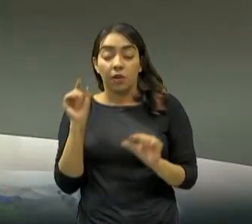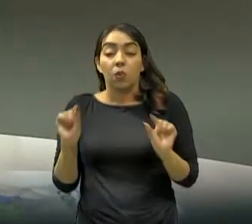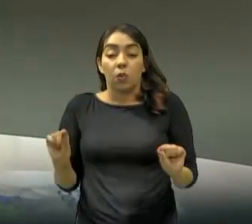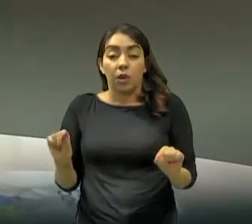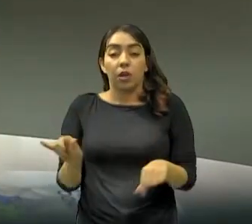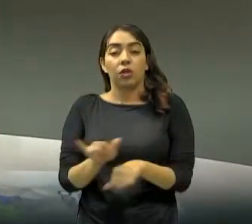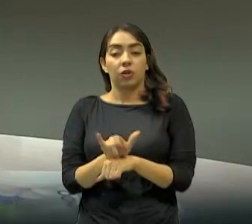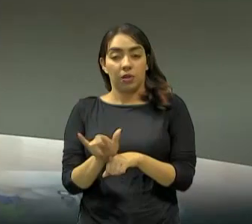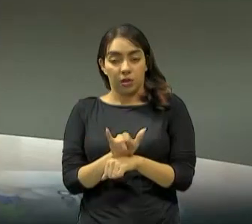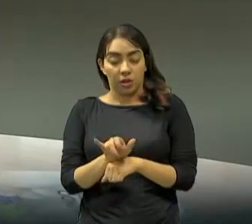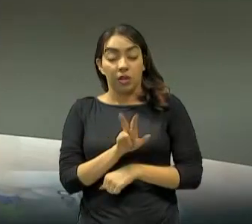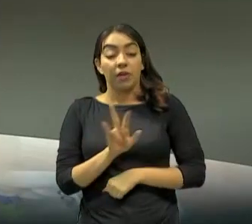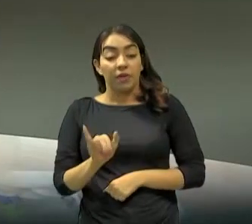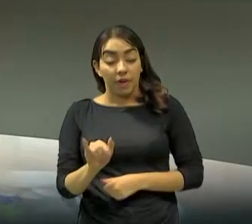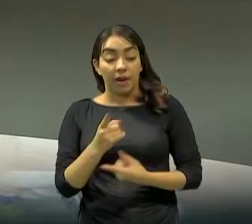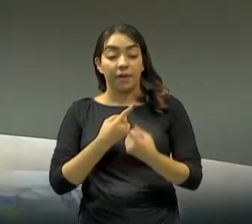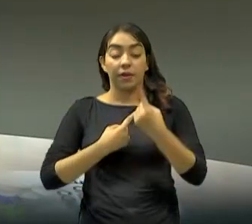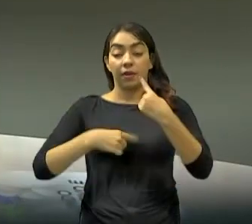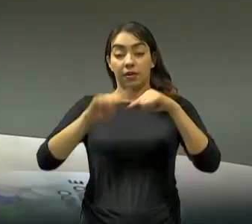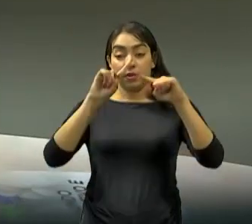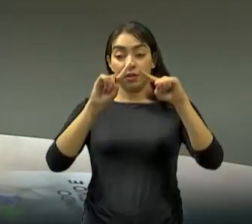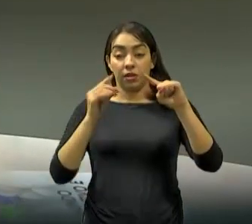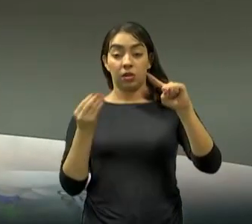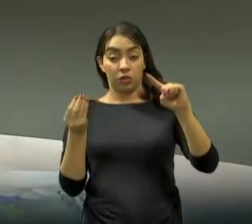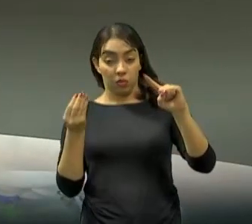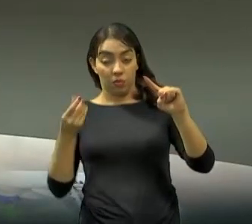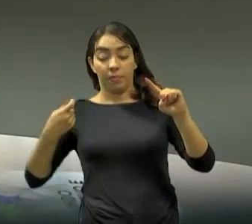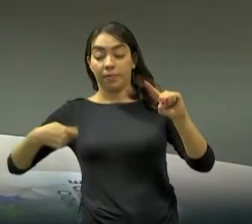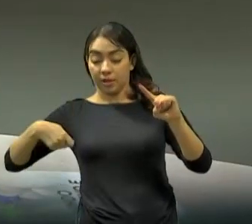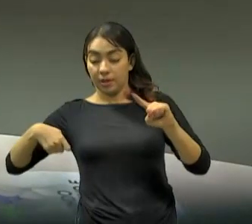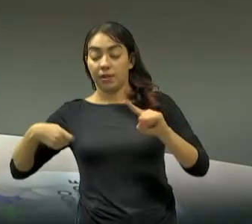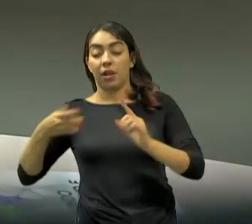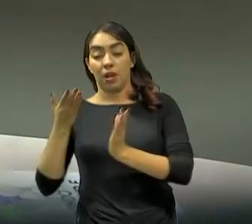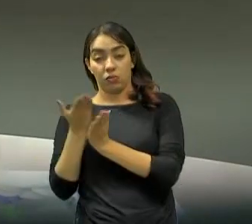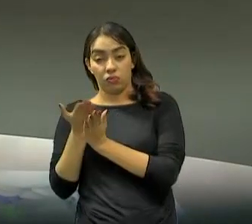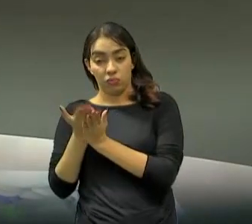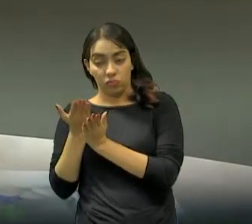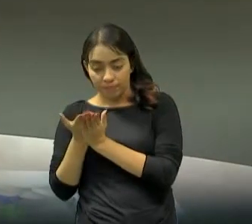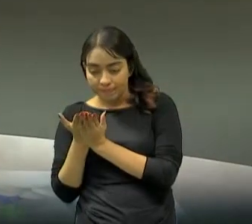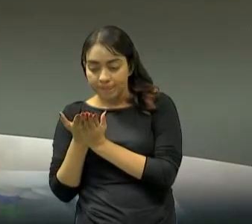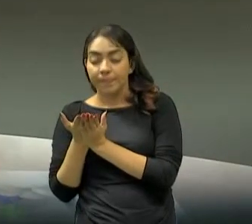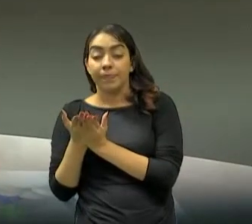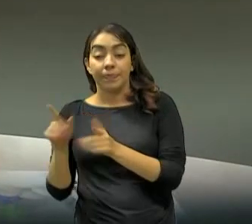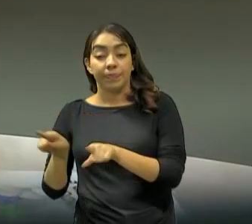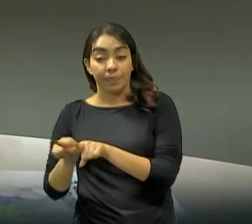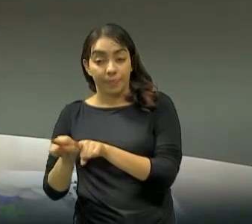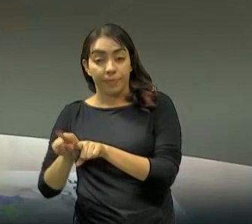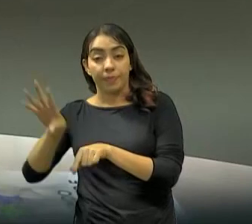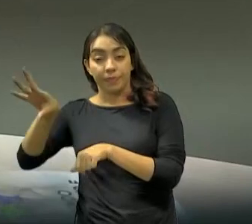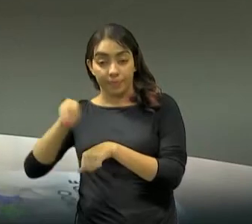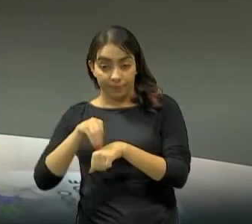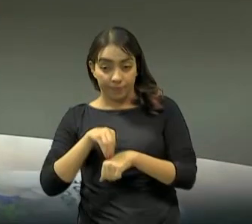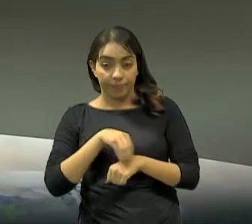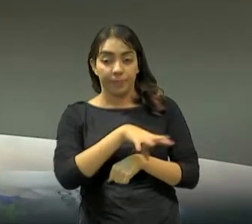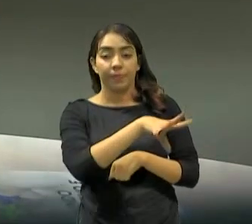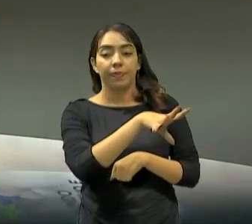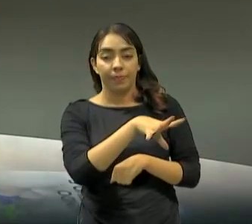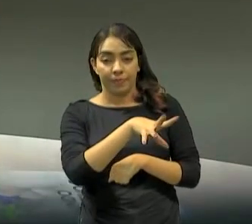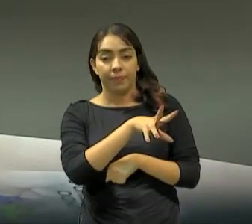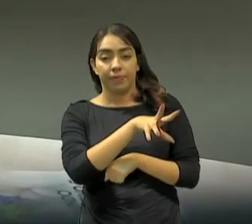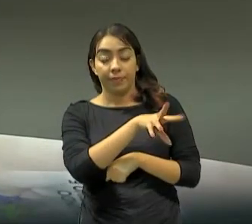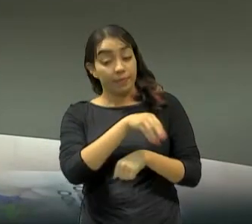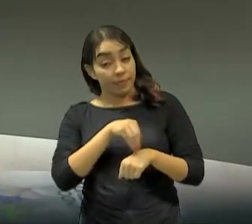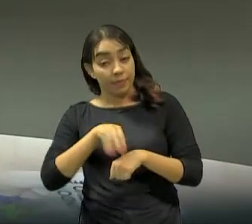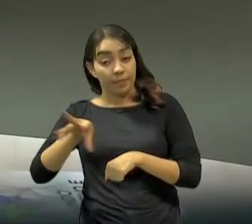a gente possa crescer, a gente precisa se modernizar nesse mundo de competição e escrever nas suas missões,